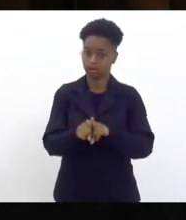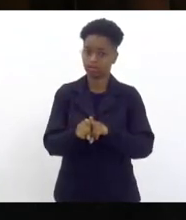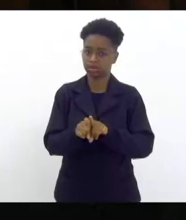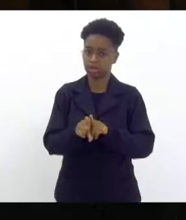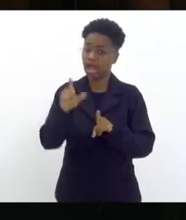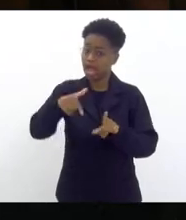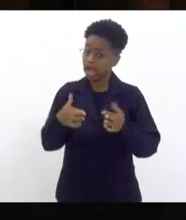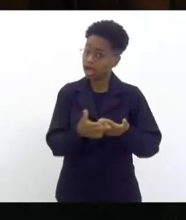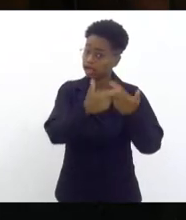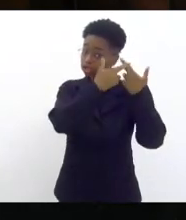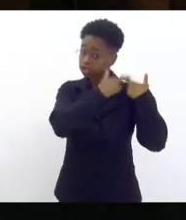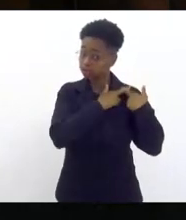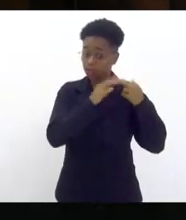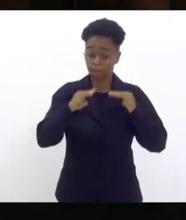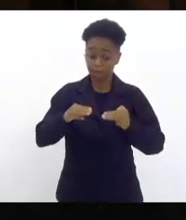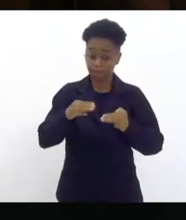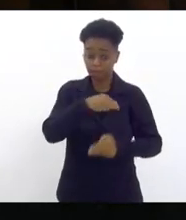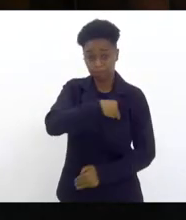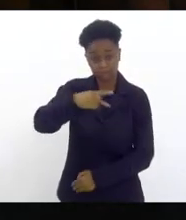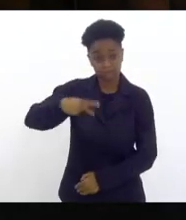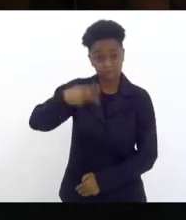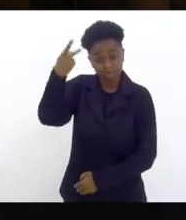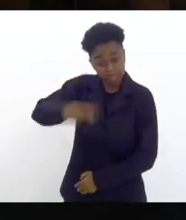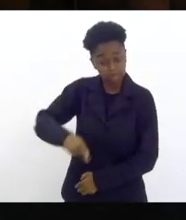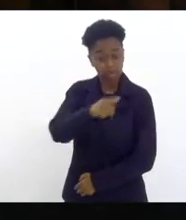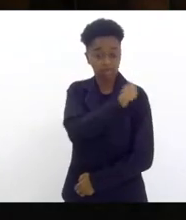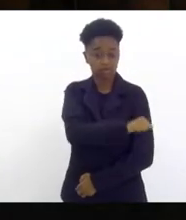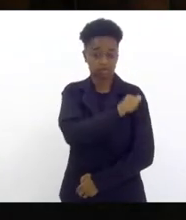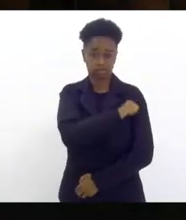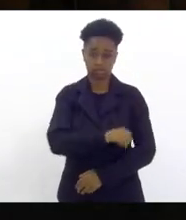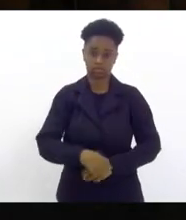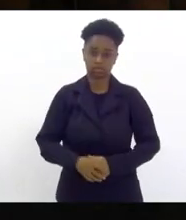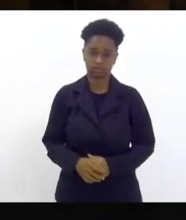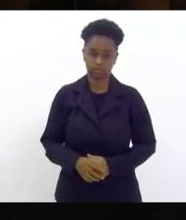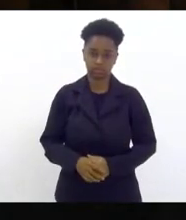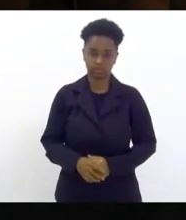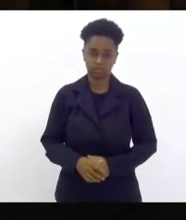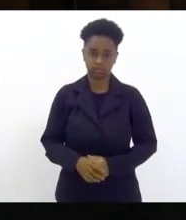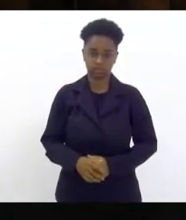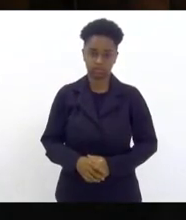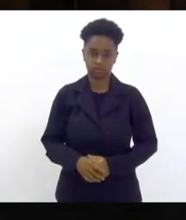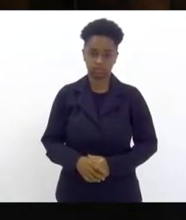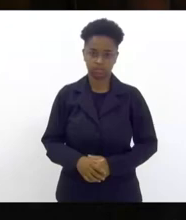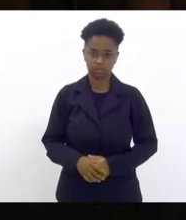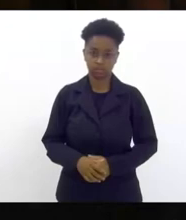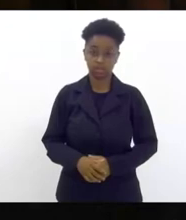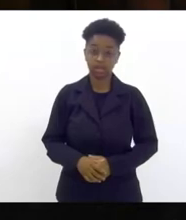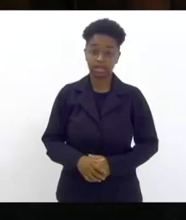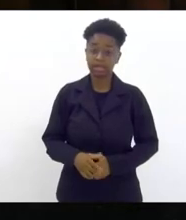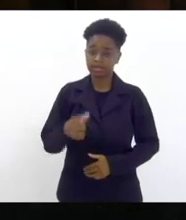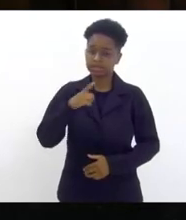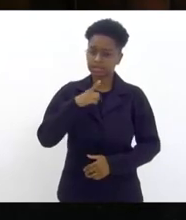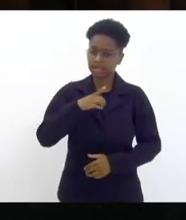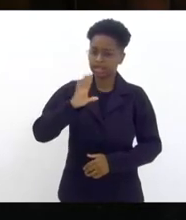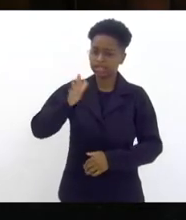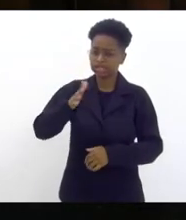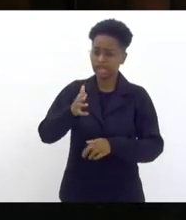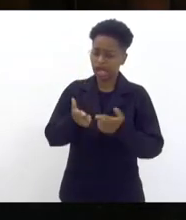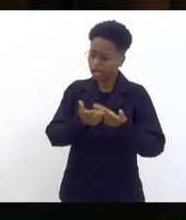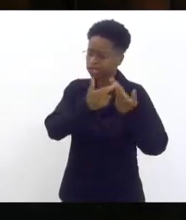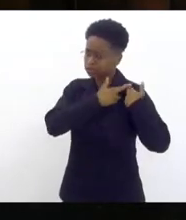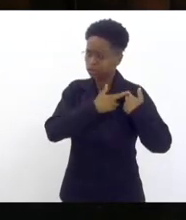responsabilidade do Ministério Público do Estado do Rio de Janeiro que tem constitucionalmente a